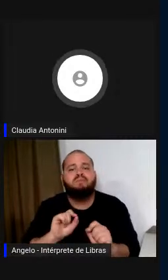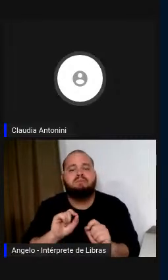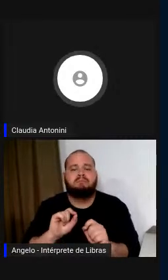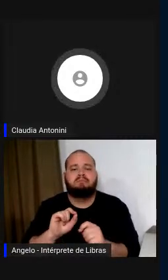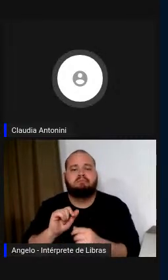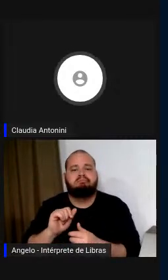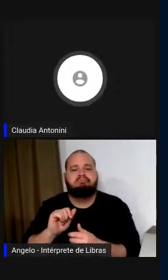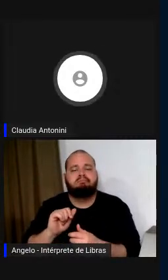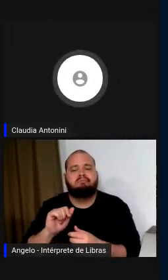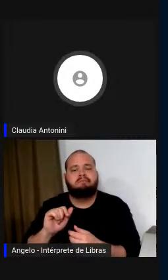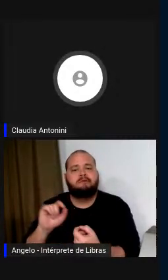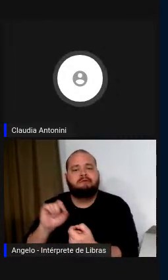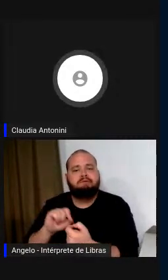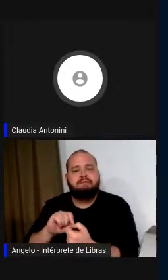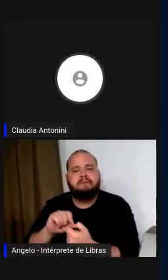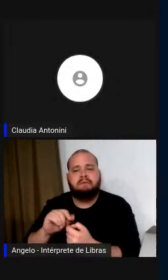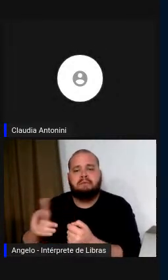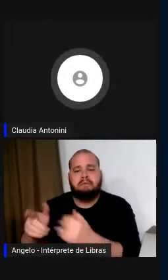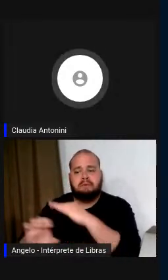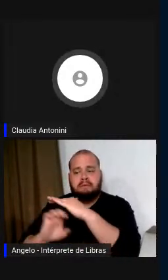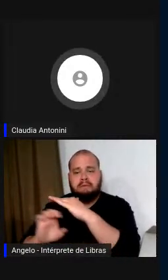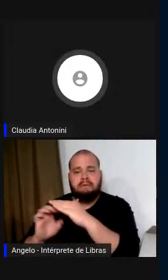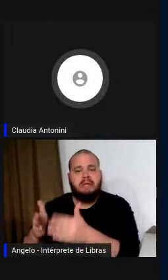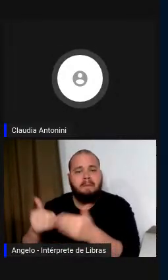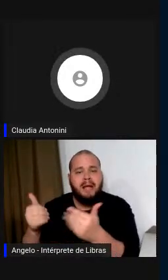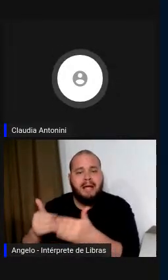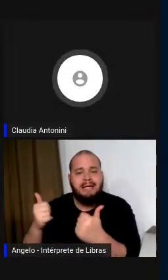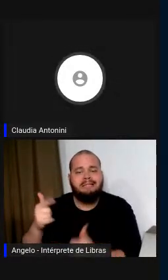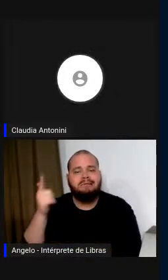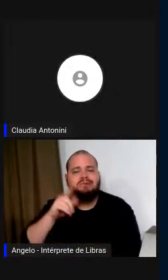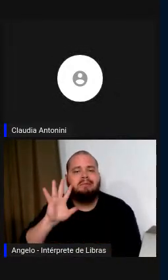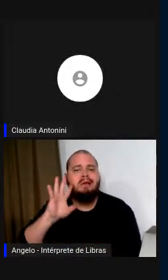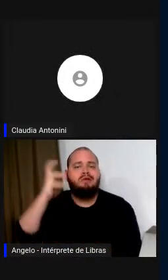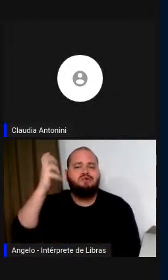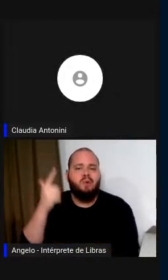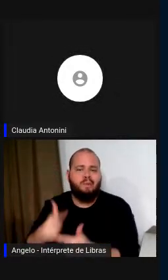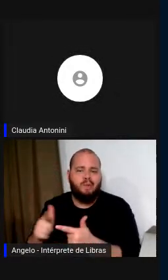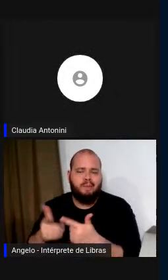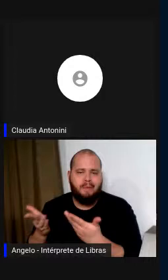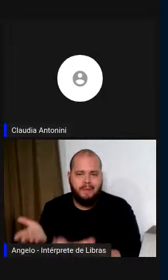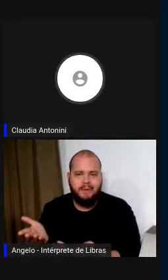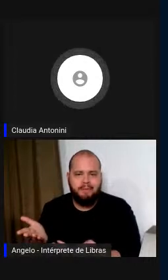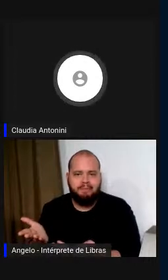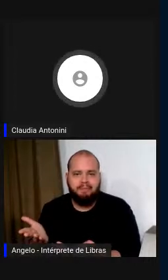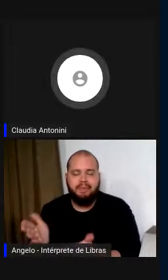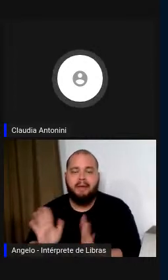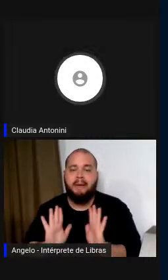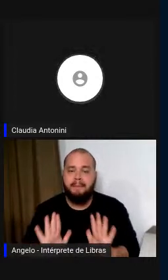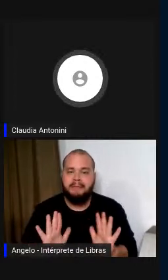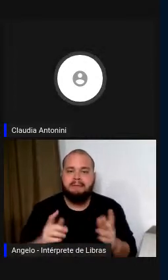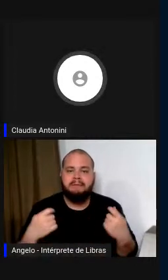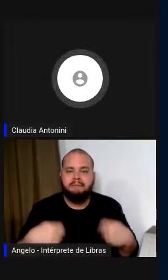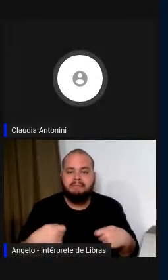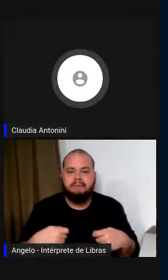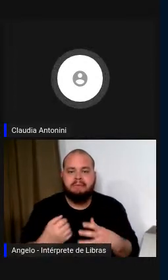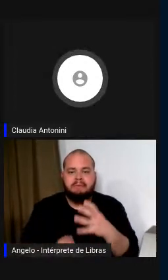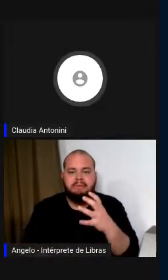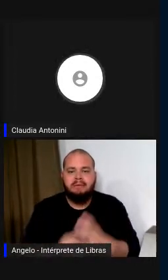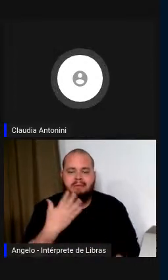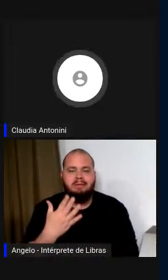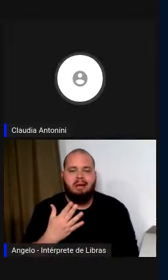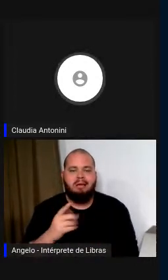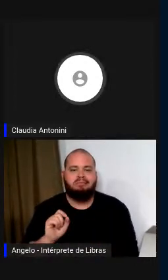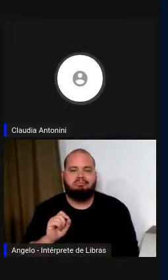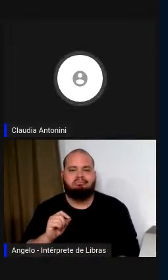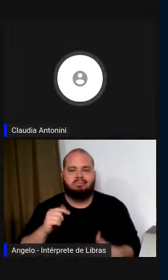eficiência que essas organizações têm e é necessário criar workflow, fluxos de trabalho